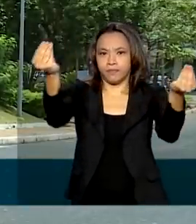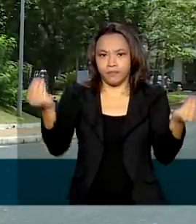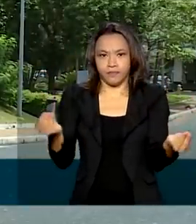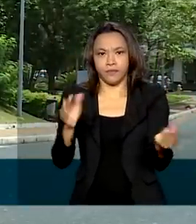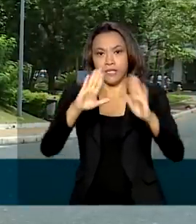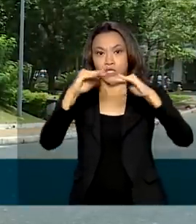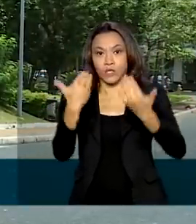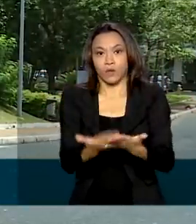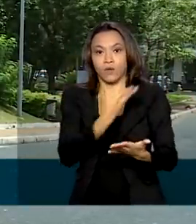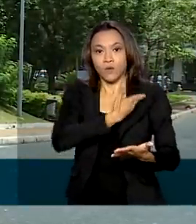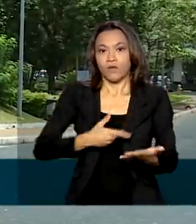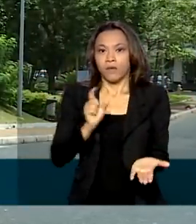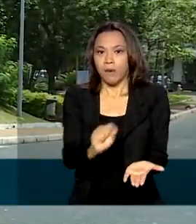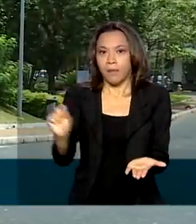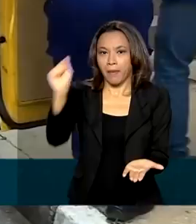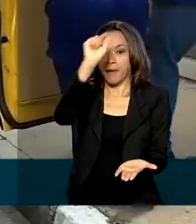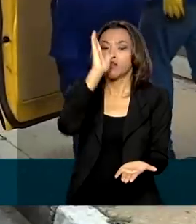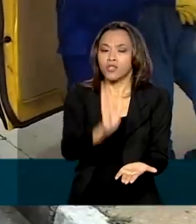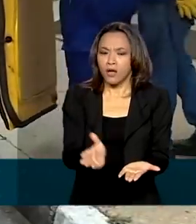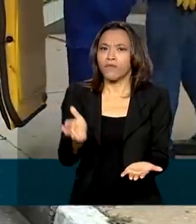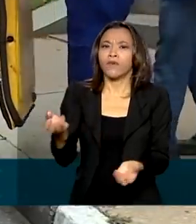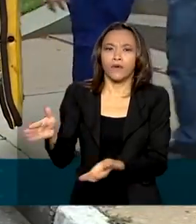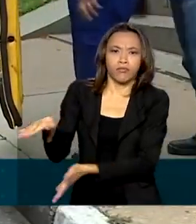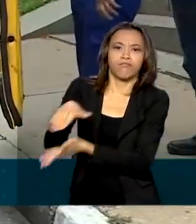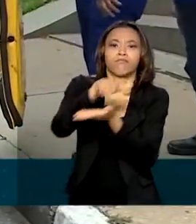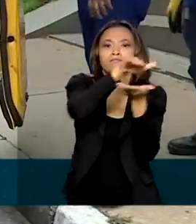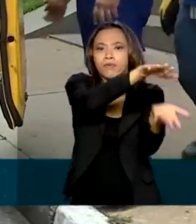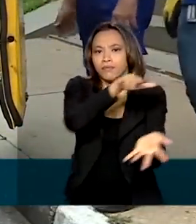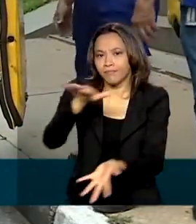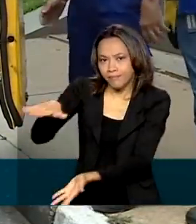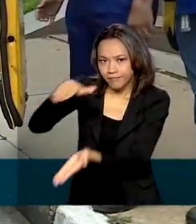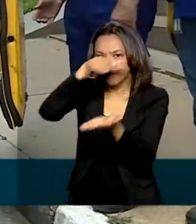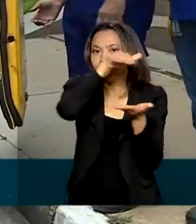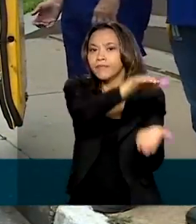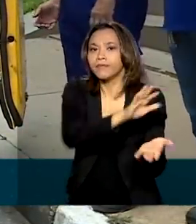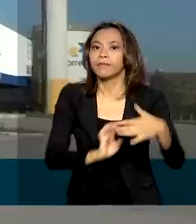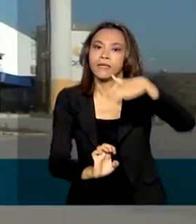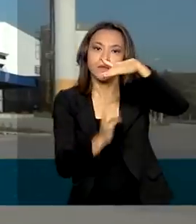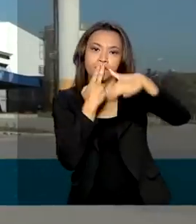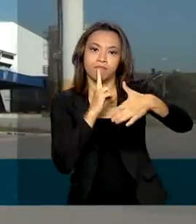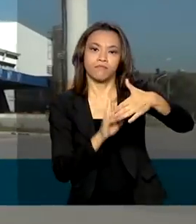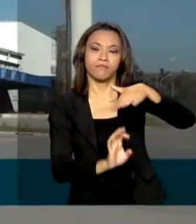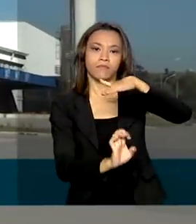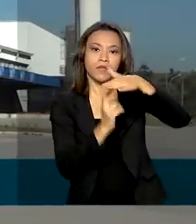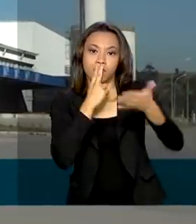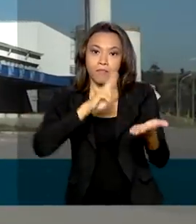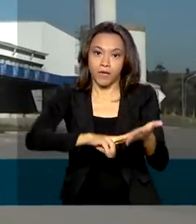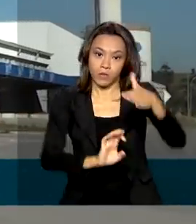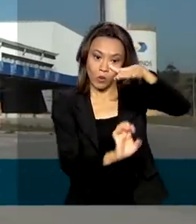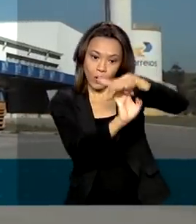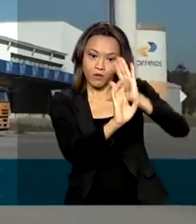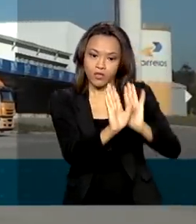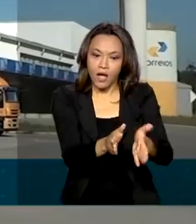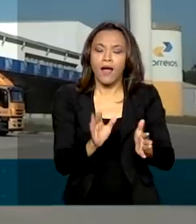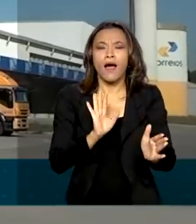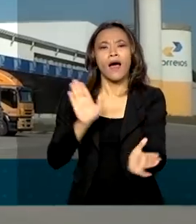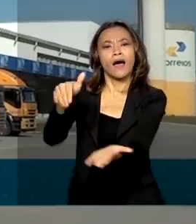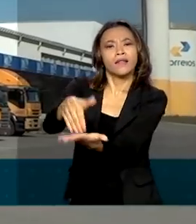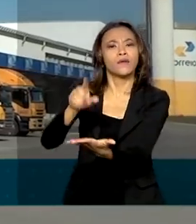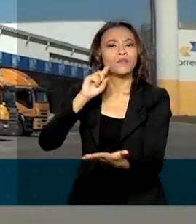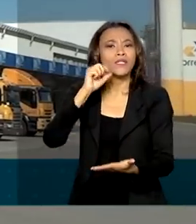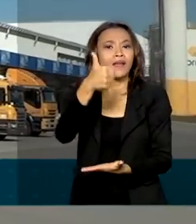já foram entregues pelos Correios às unidades de ensino em todo o país. Até o dia 10 de fevereiro,